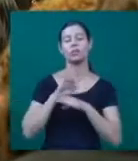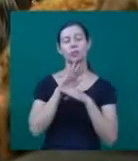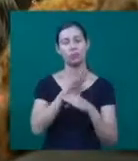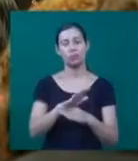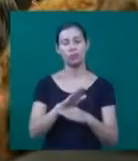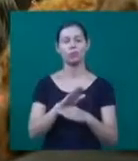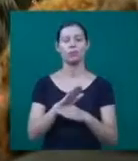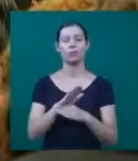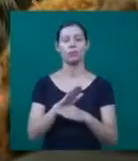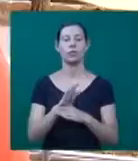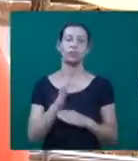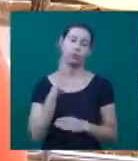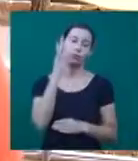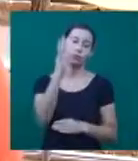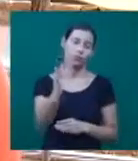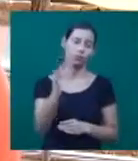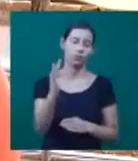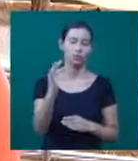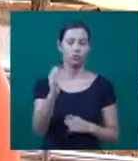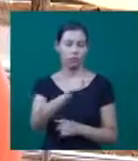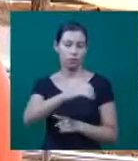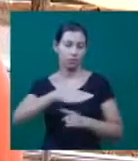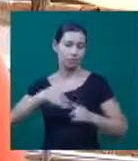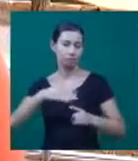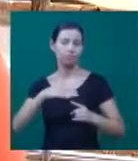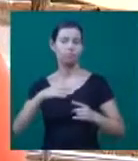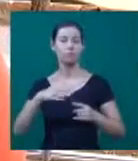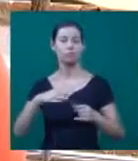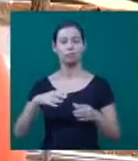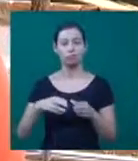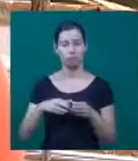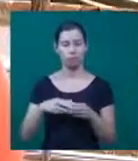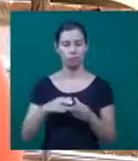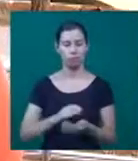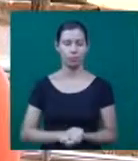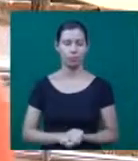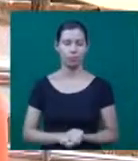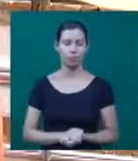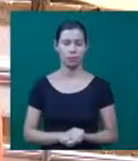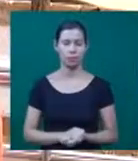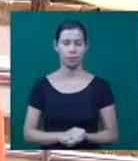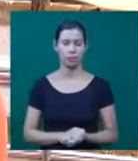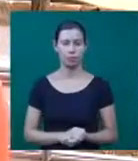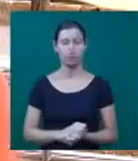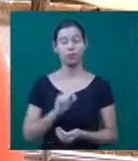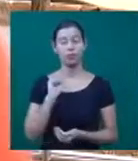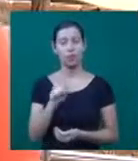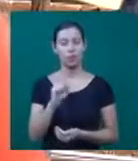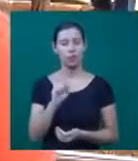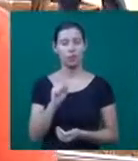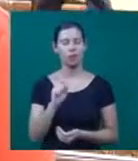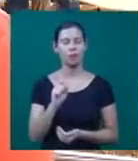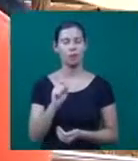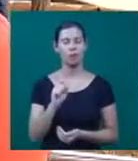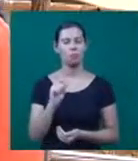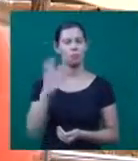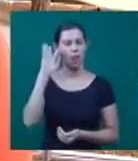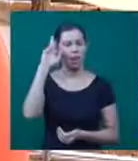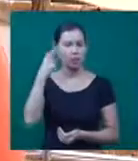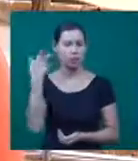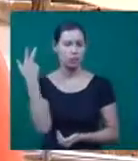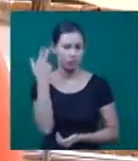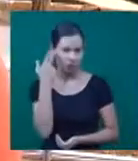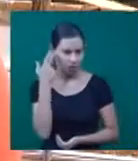para o futuro da comunidade. Muito importante. Primeiro para a gente desnaturalizar casos como esse e explicar que o racismo